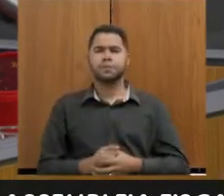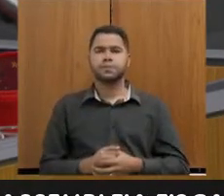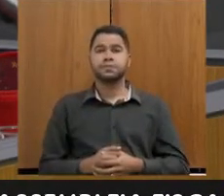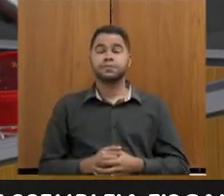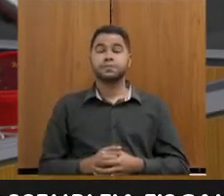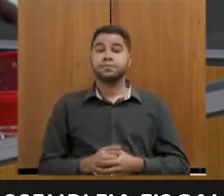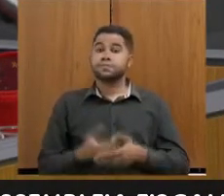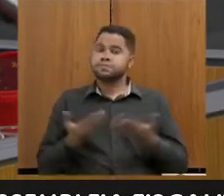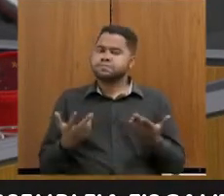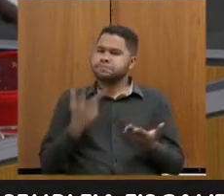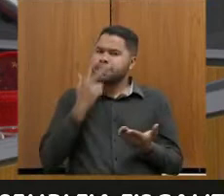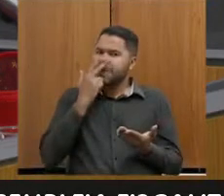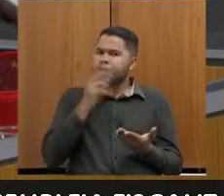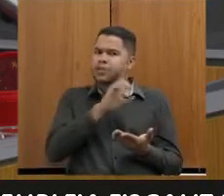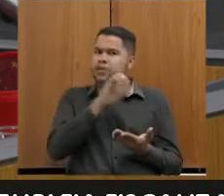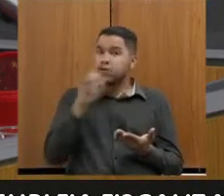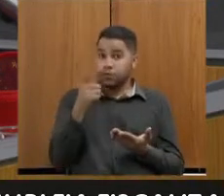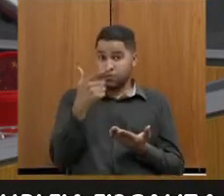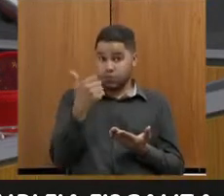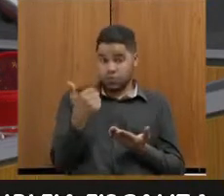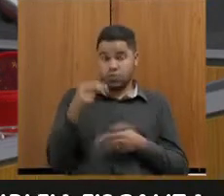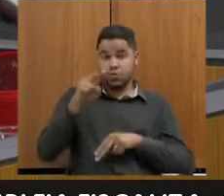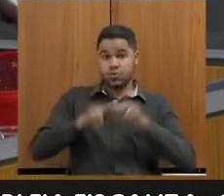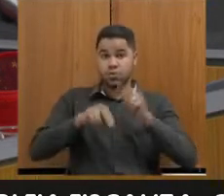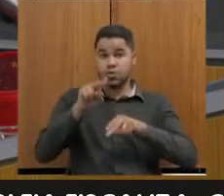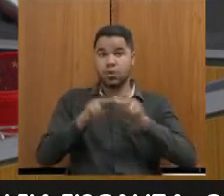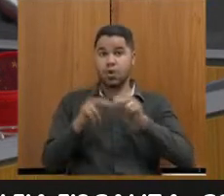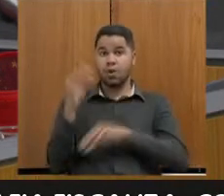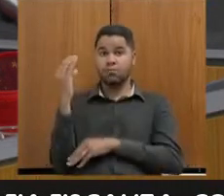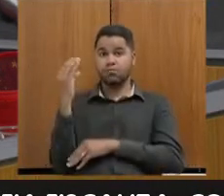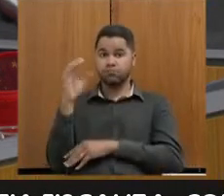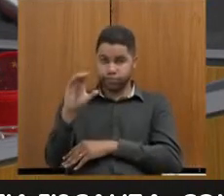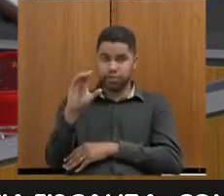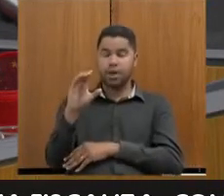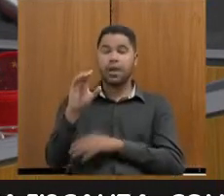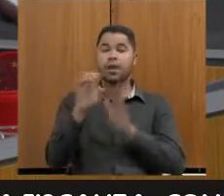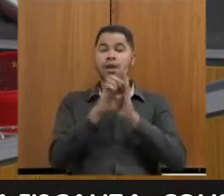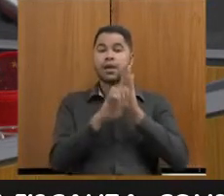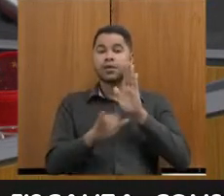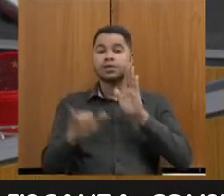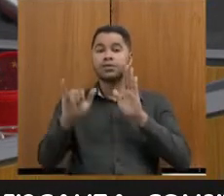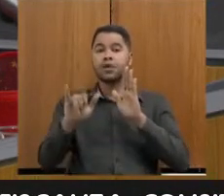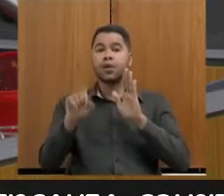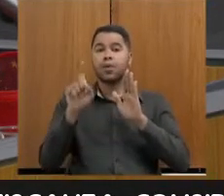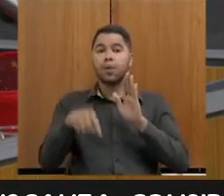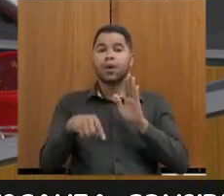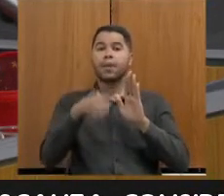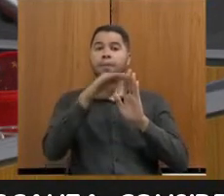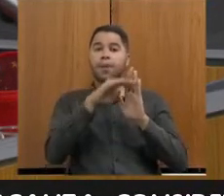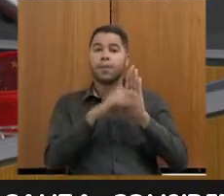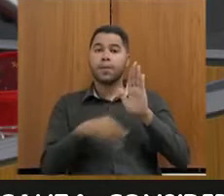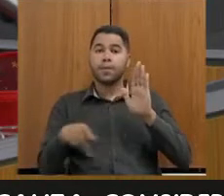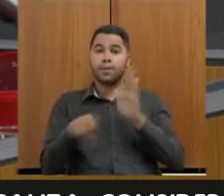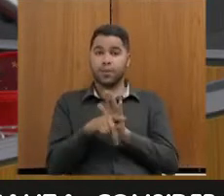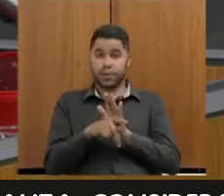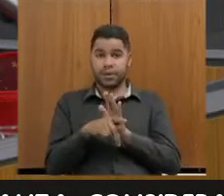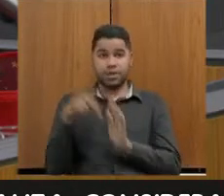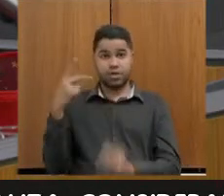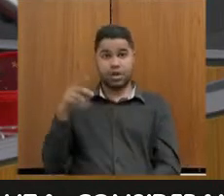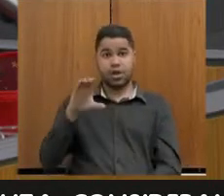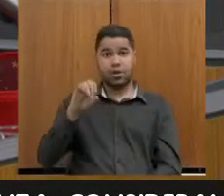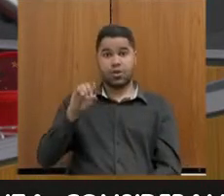Bom, me parece que, no dia 21 de junho, foi publicado um edital para a venda de um empreendimento de propriedade da Codemig,